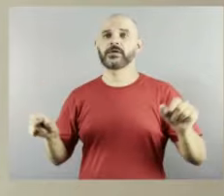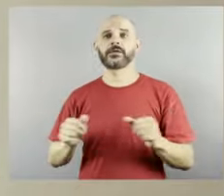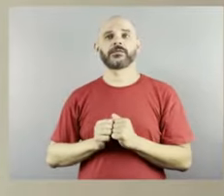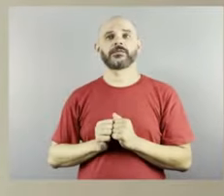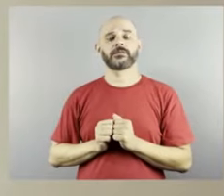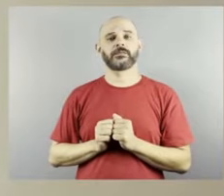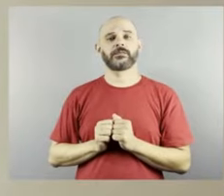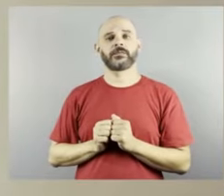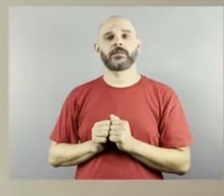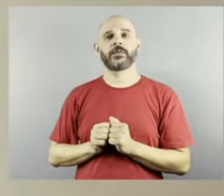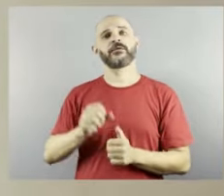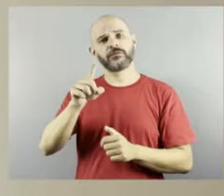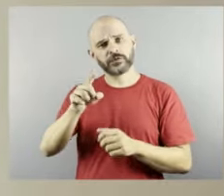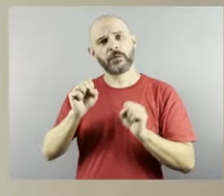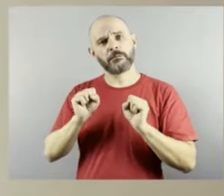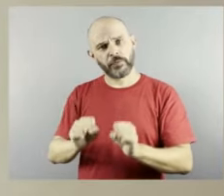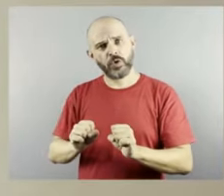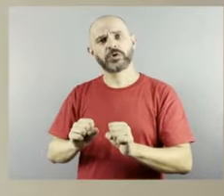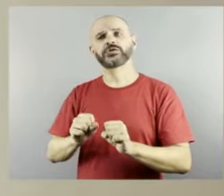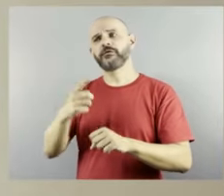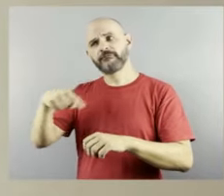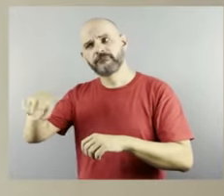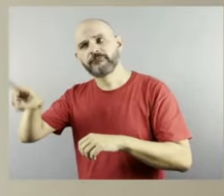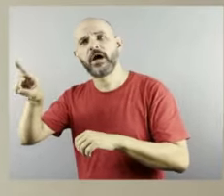casa vai lá apoie